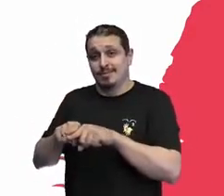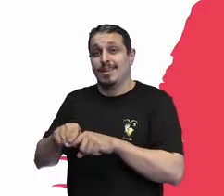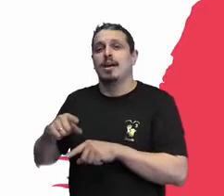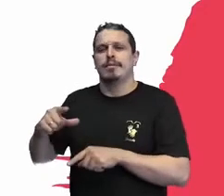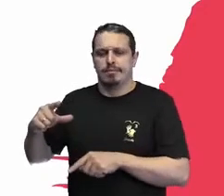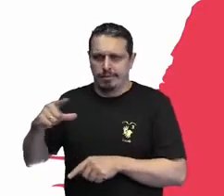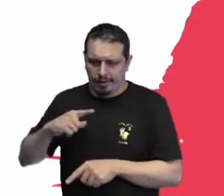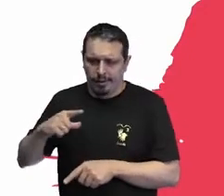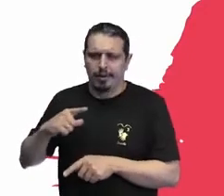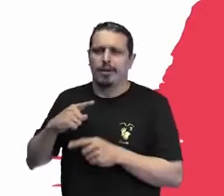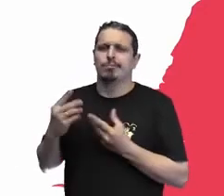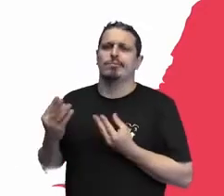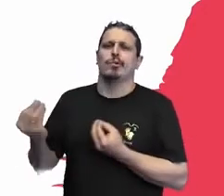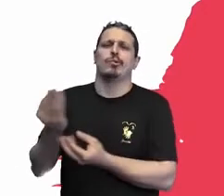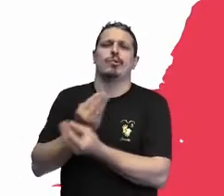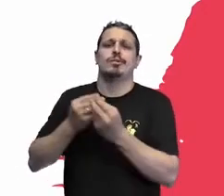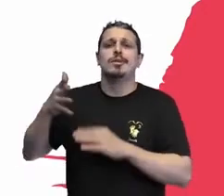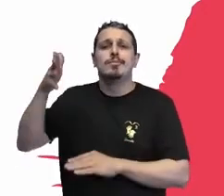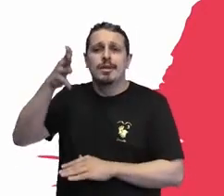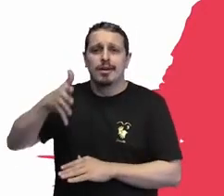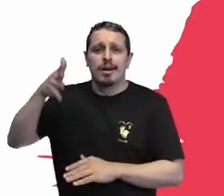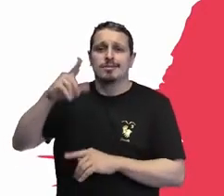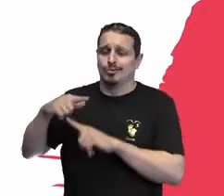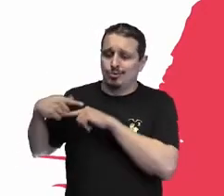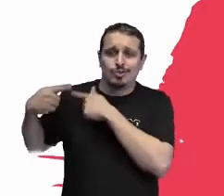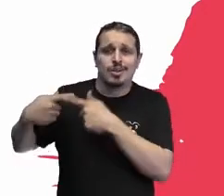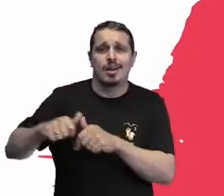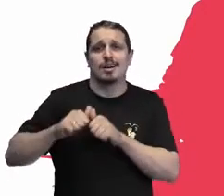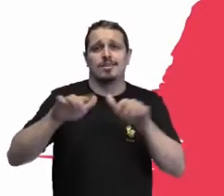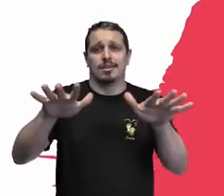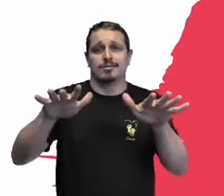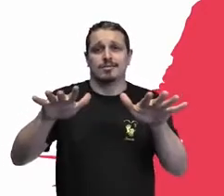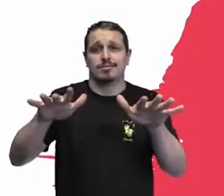muita, é muita gente, é muita solidariedade, sabe, Manuel?